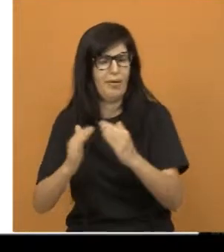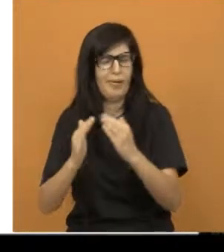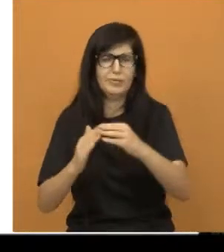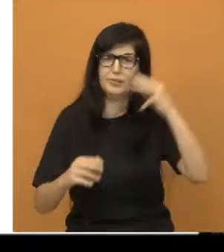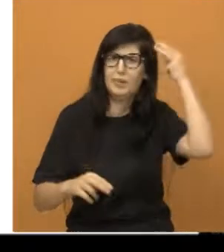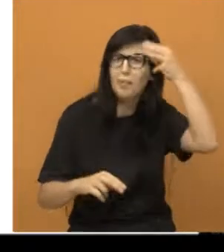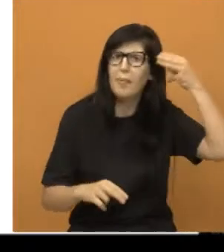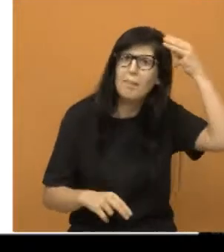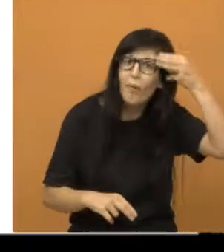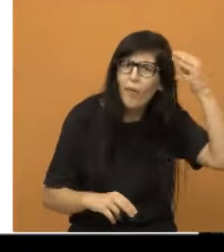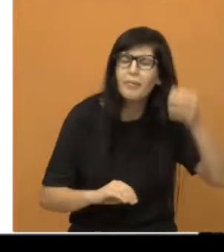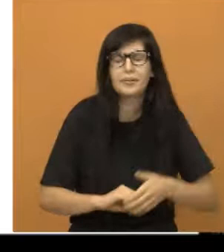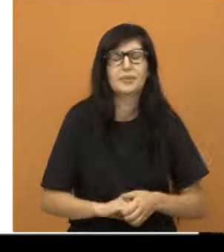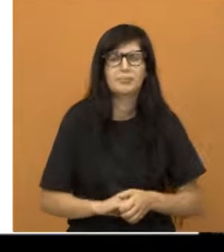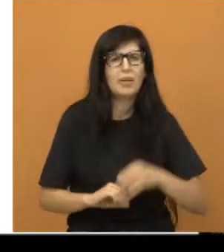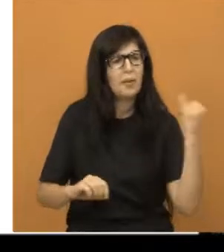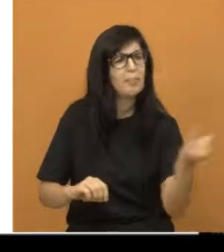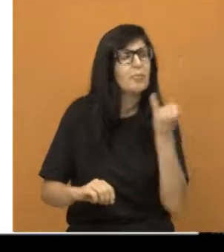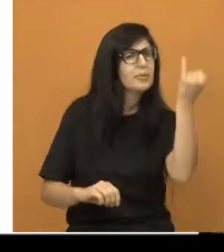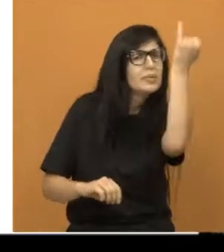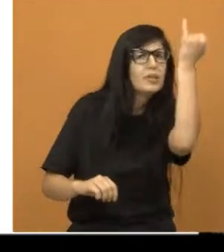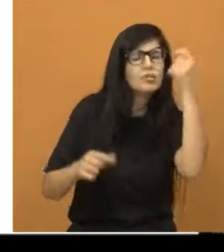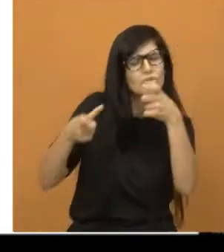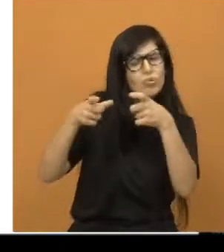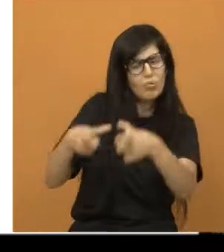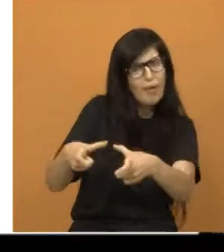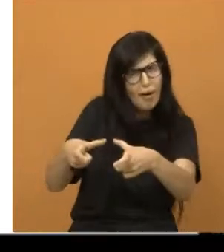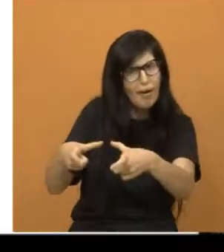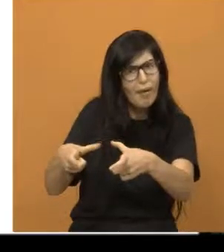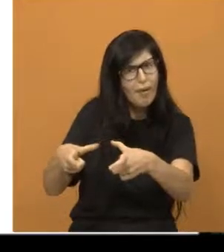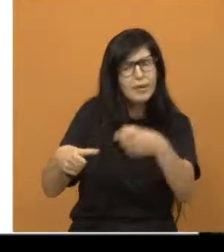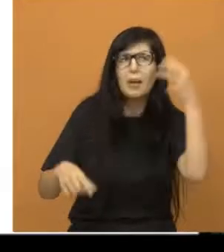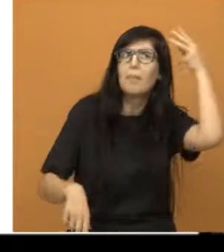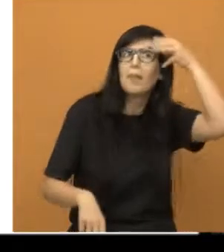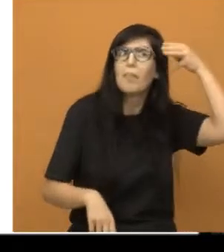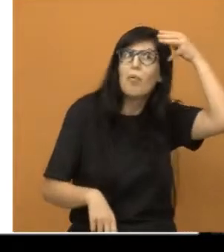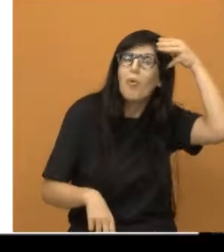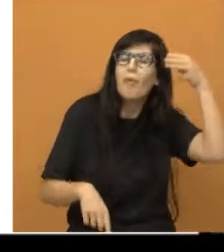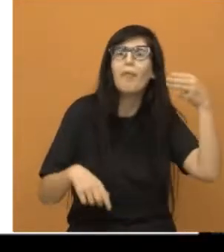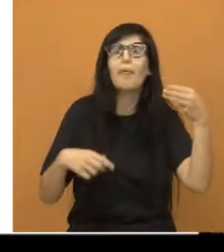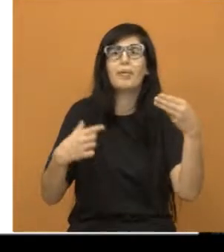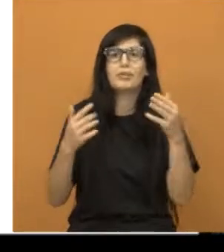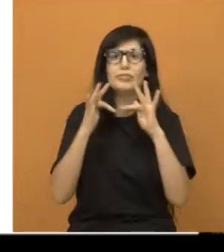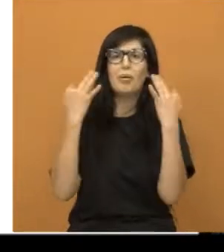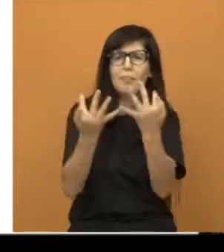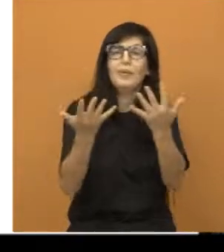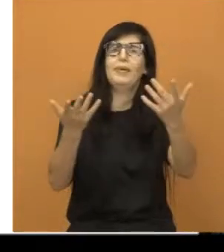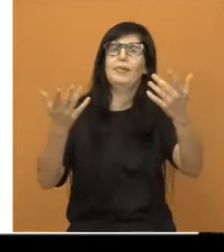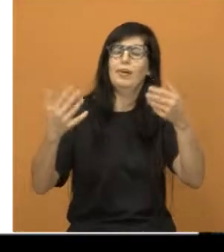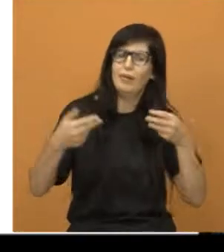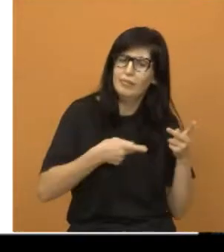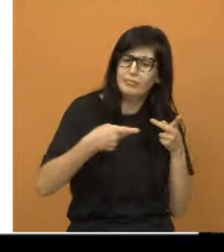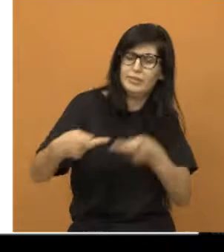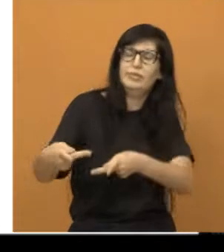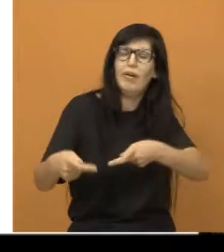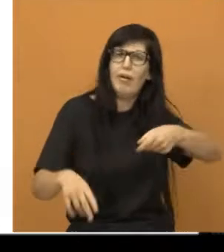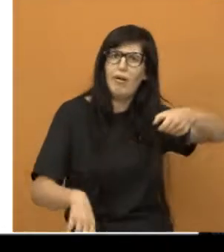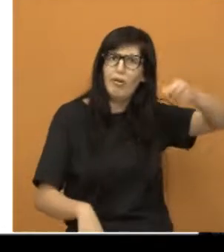governo, então, vamos cobrar que ali seja uma casa de memória e possa acolher os conselhos de cultura, o conselho de turismo